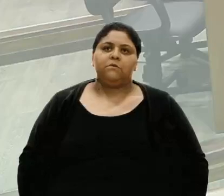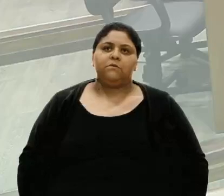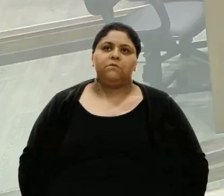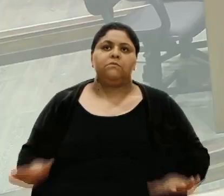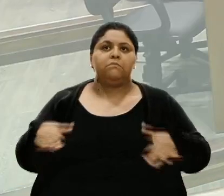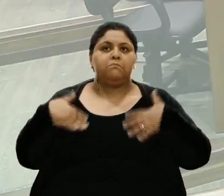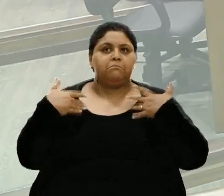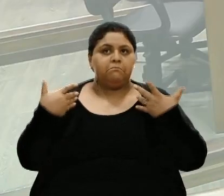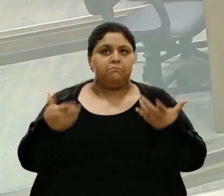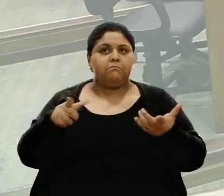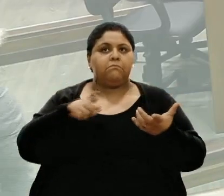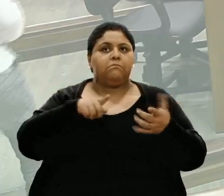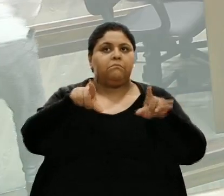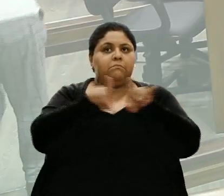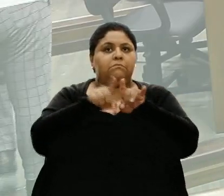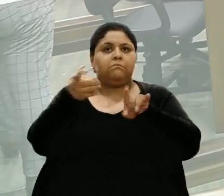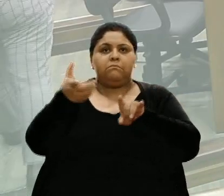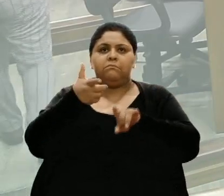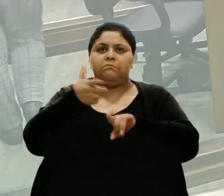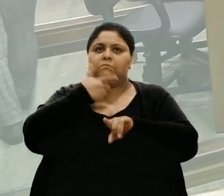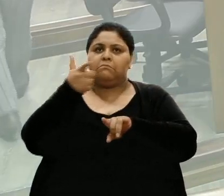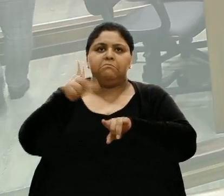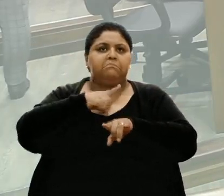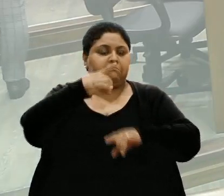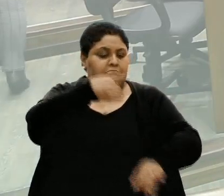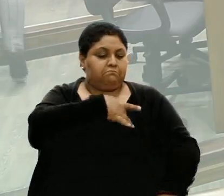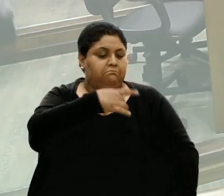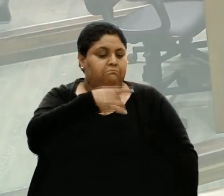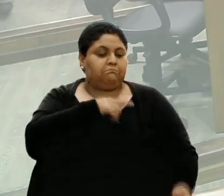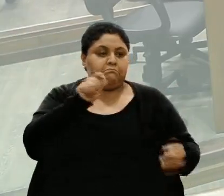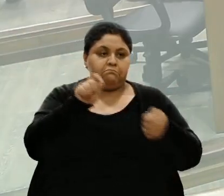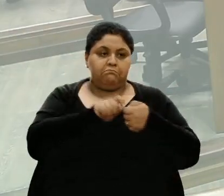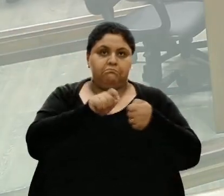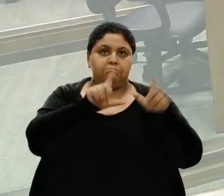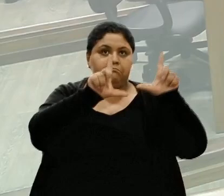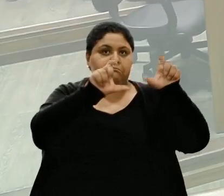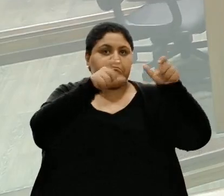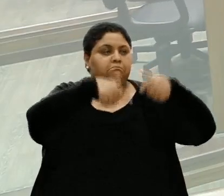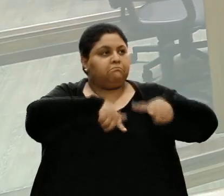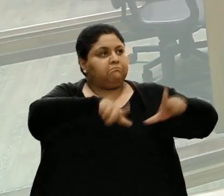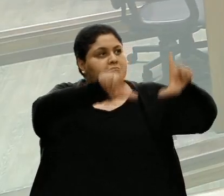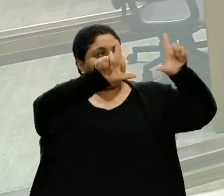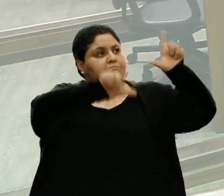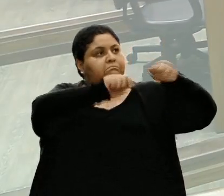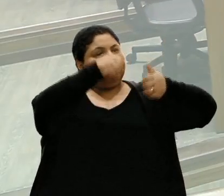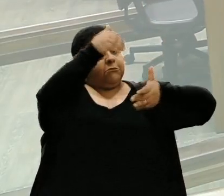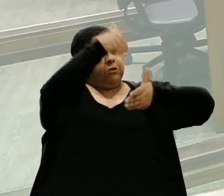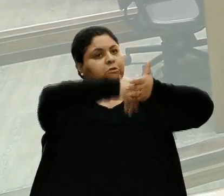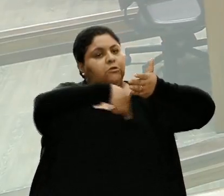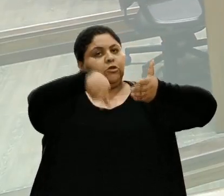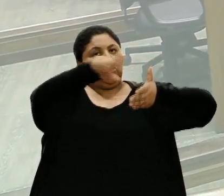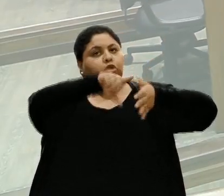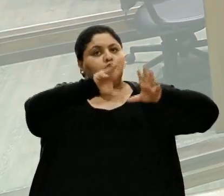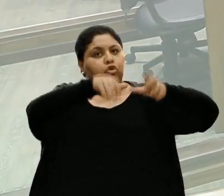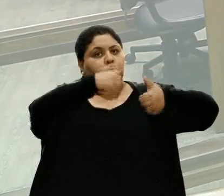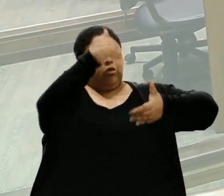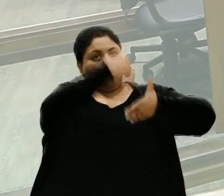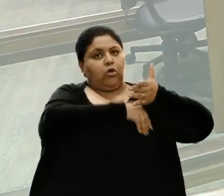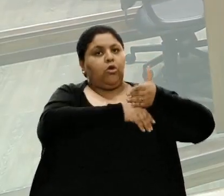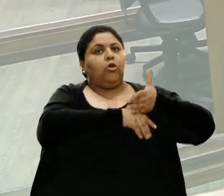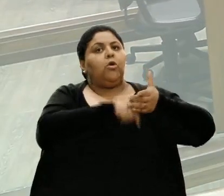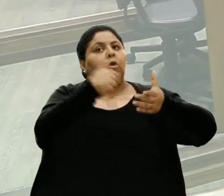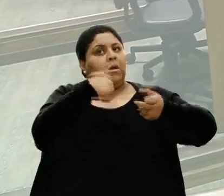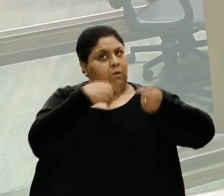Eu também quero dizer que eu não tenho medo de ninguém, nem que façam foto do painel de quem votou, porque tudo que eu voto aqui, eu